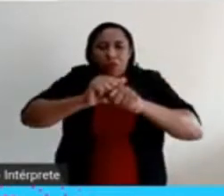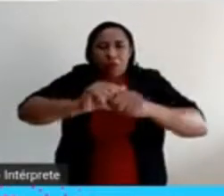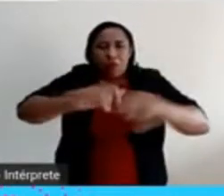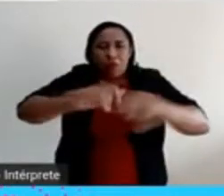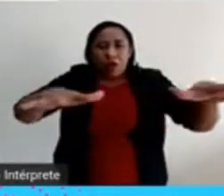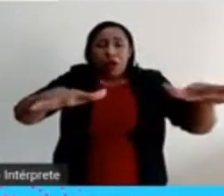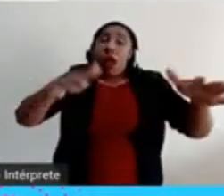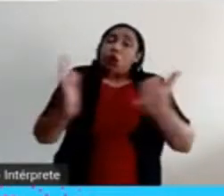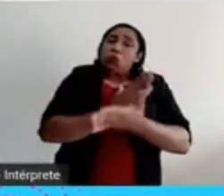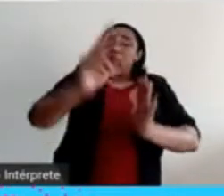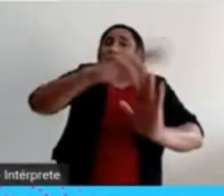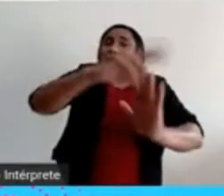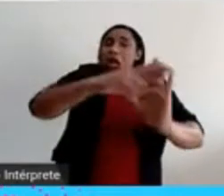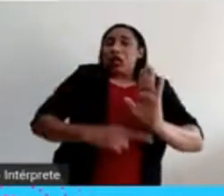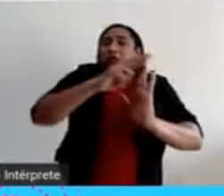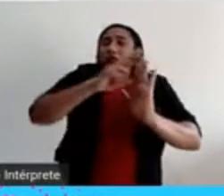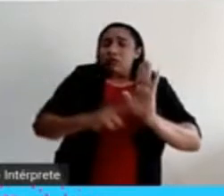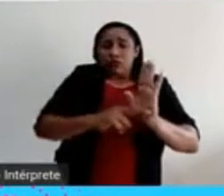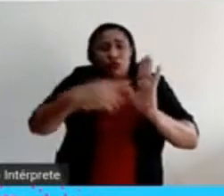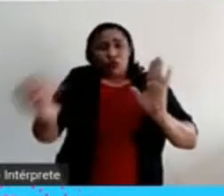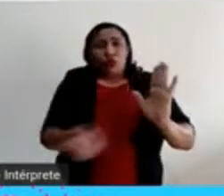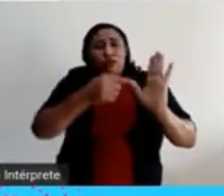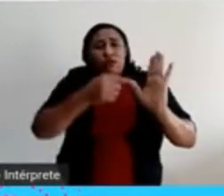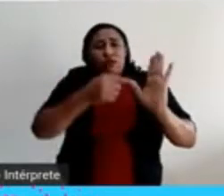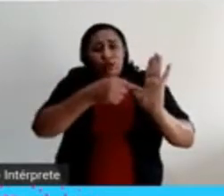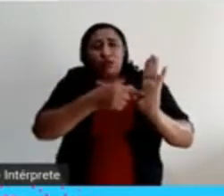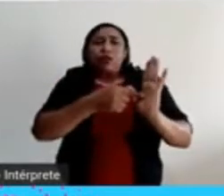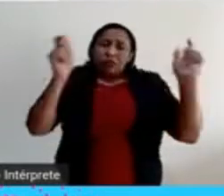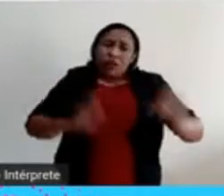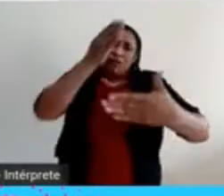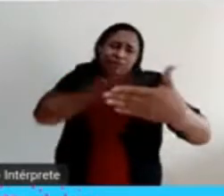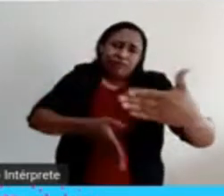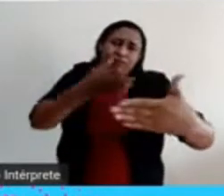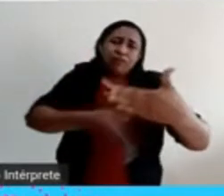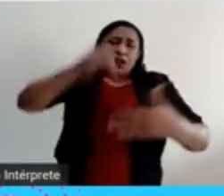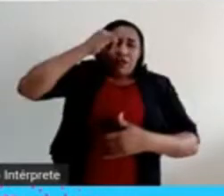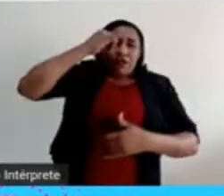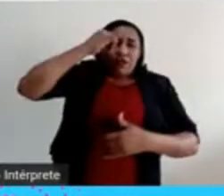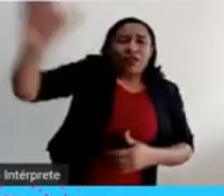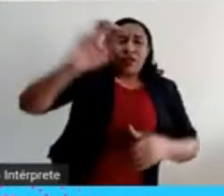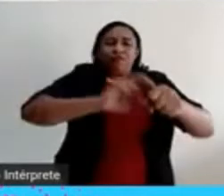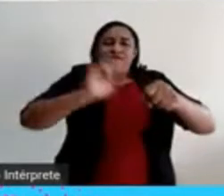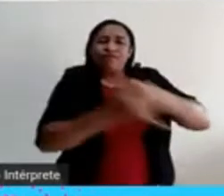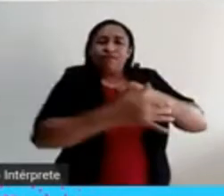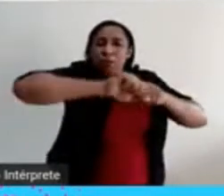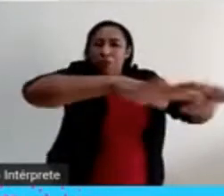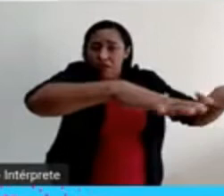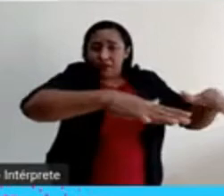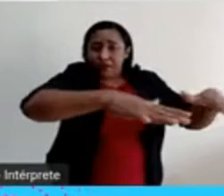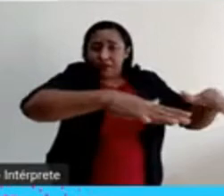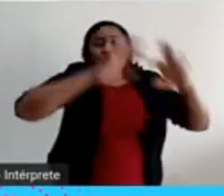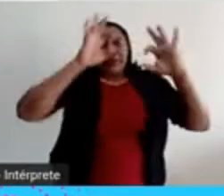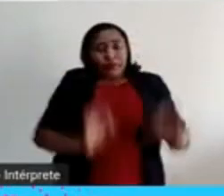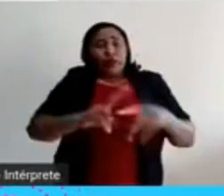para que a gente possa enfrentar essa situação sem que o sistema de saúde entre em